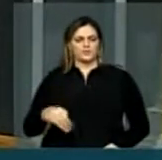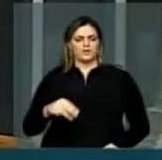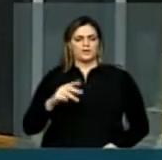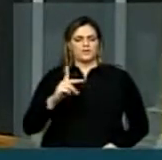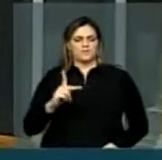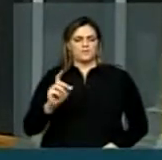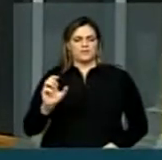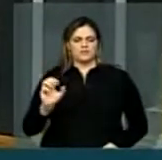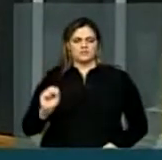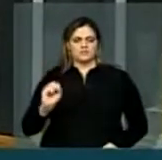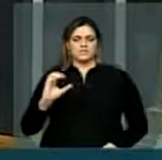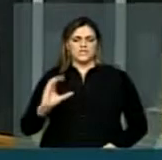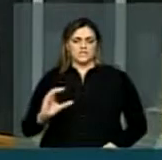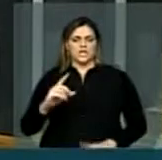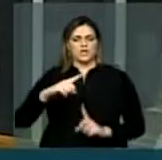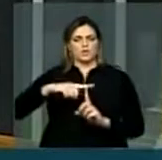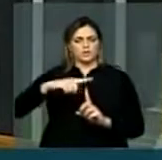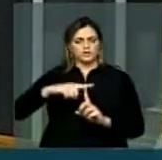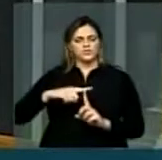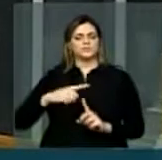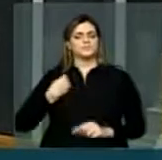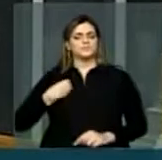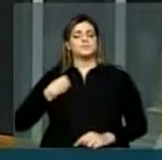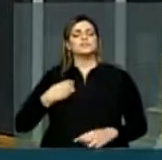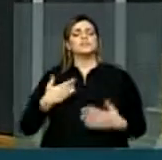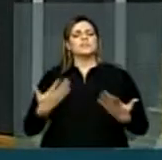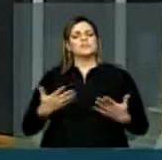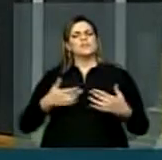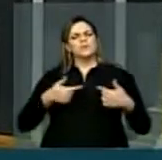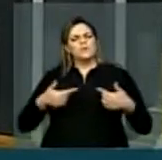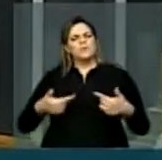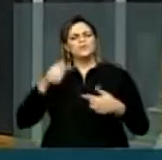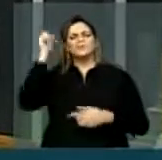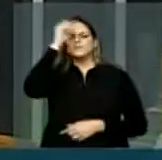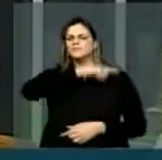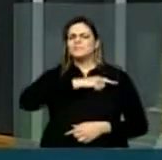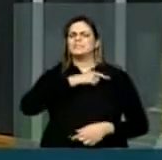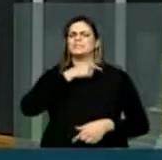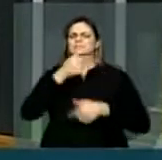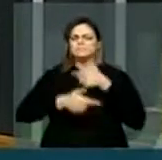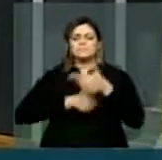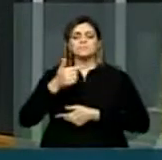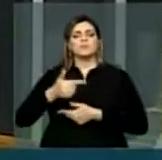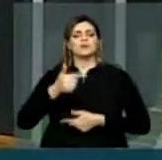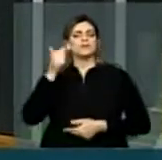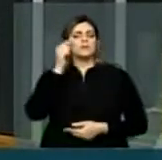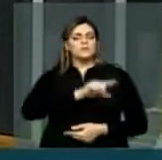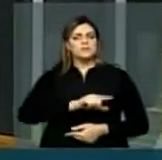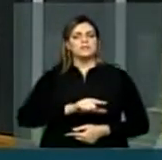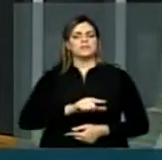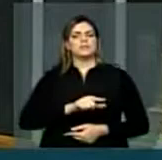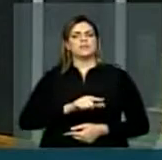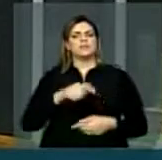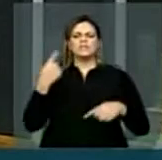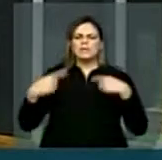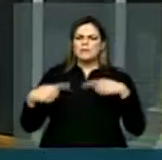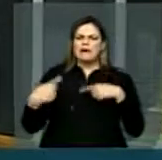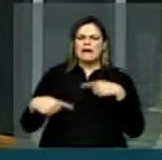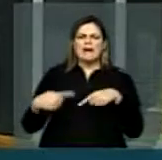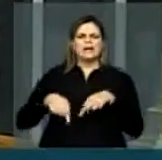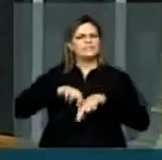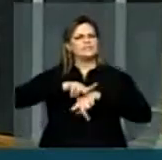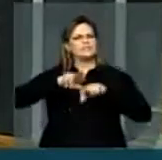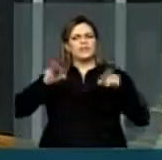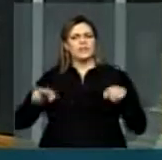Tocantins, e que depois de muita luta de todos que fazem parte dessa frente parlamentar, indo debater e discutir a